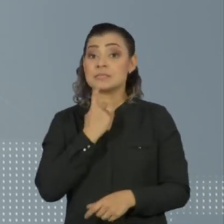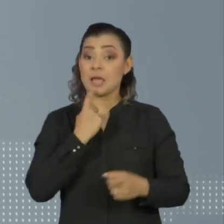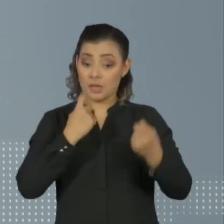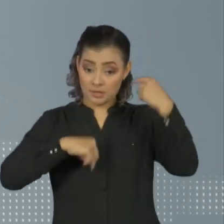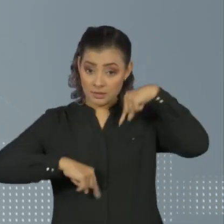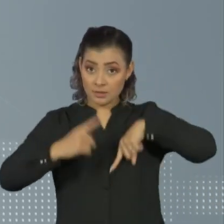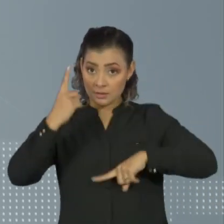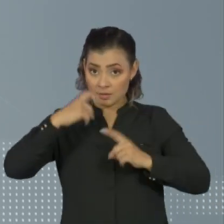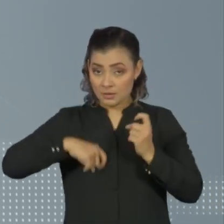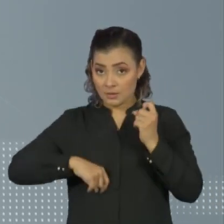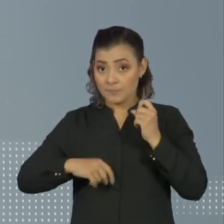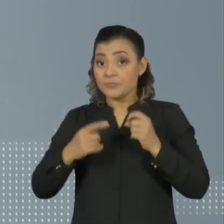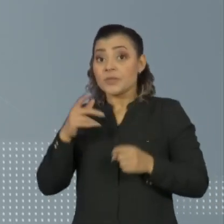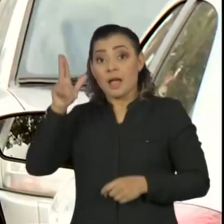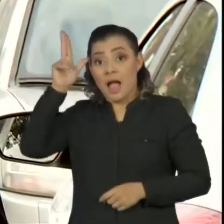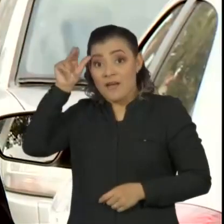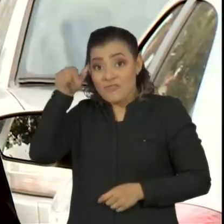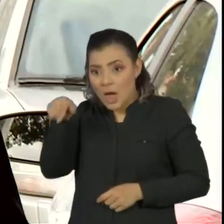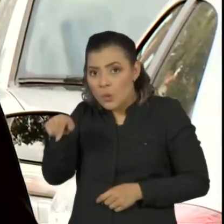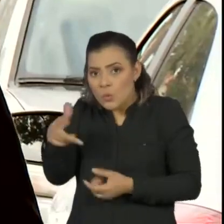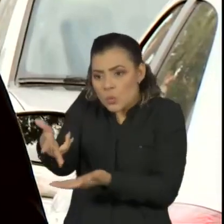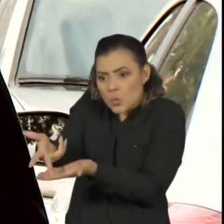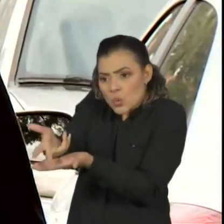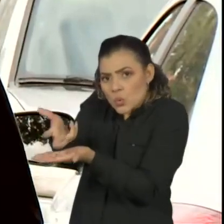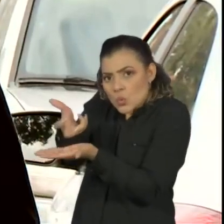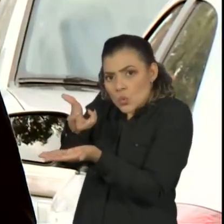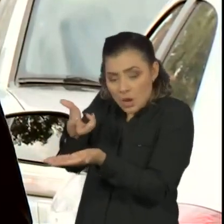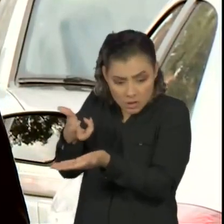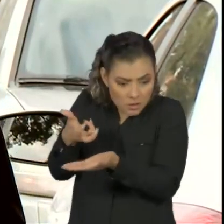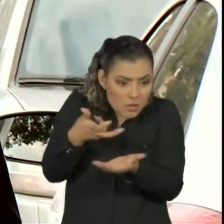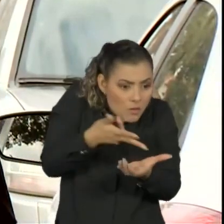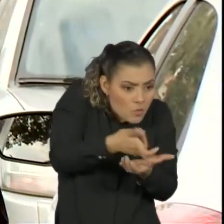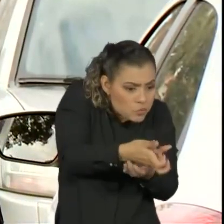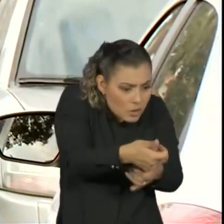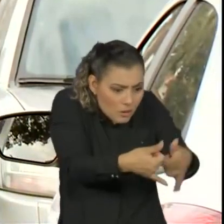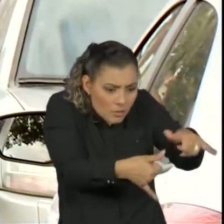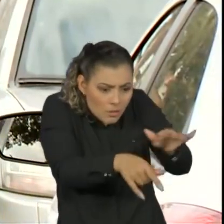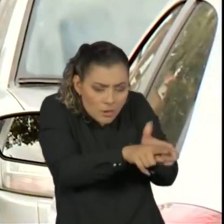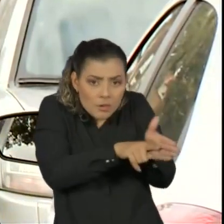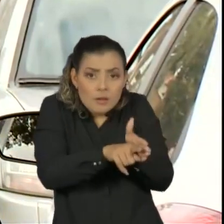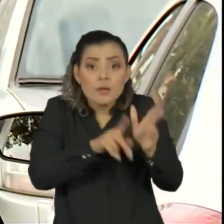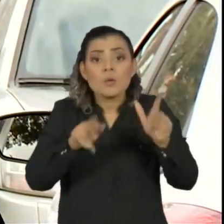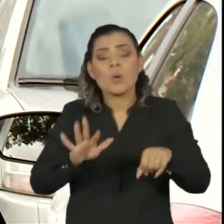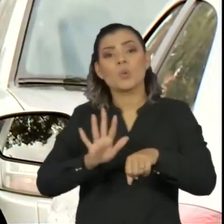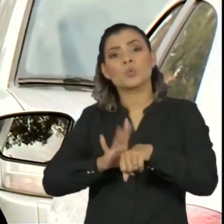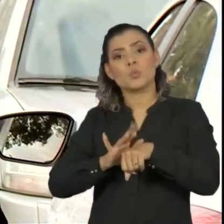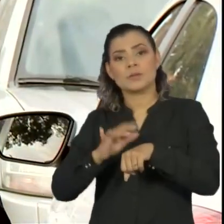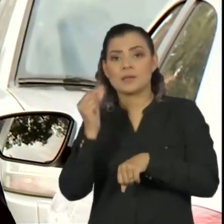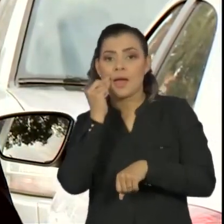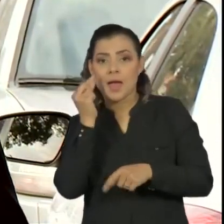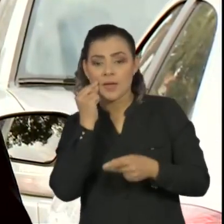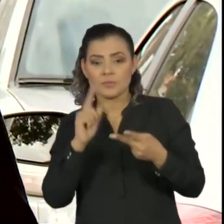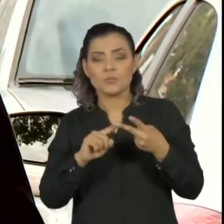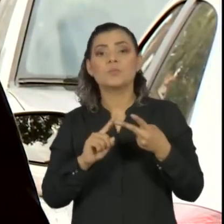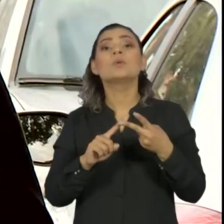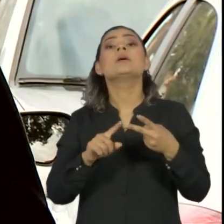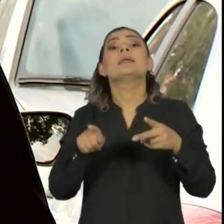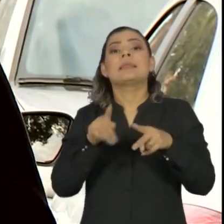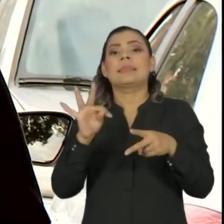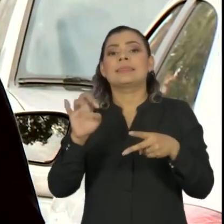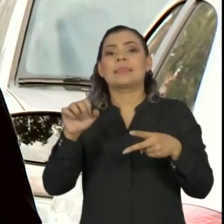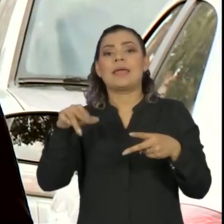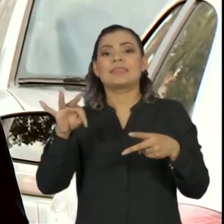colhido e processado. Como aconteceu na produção dos soros contra raiva, tétano ou veneno de cobra, os